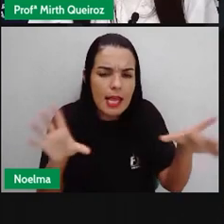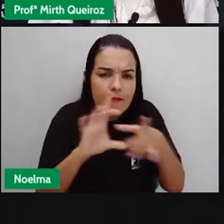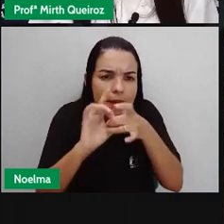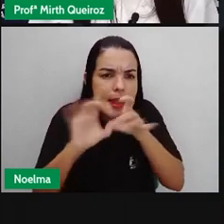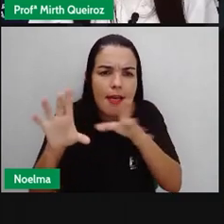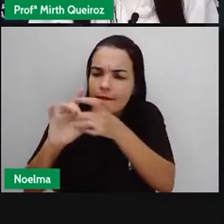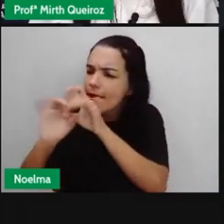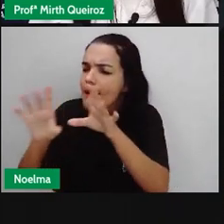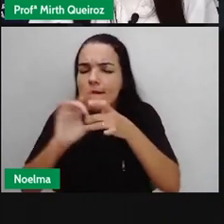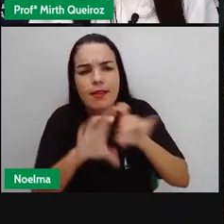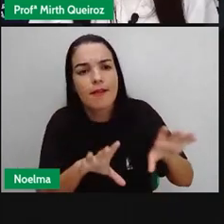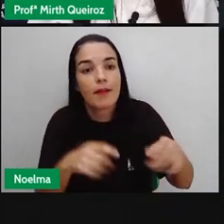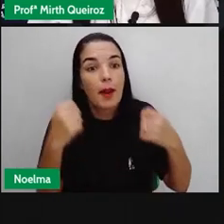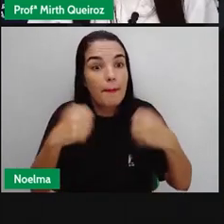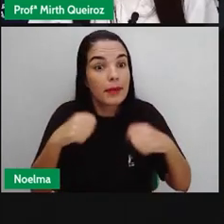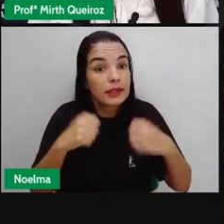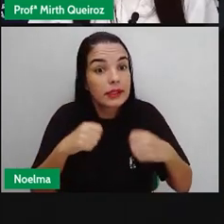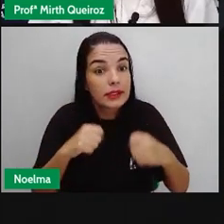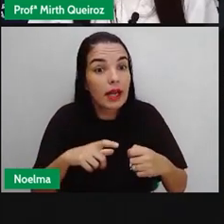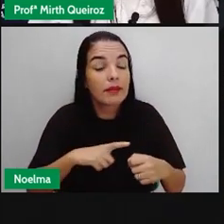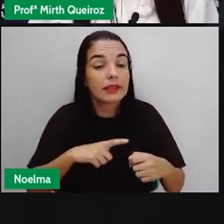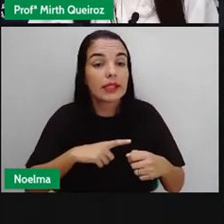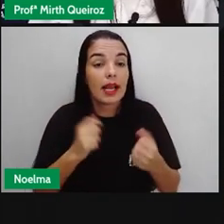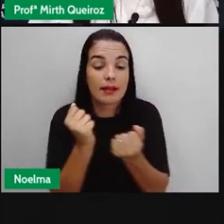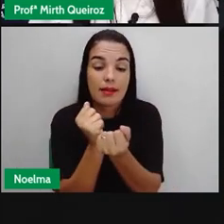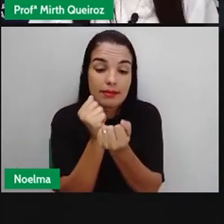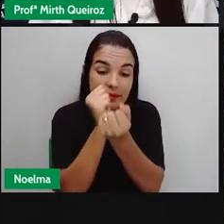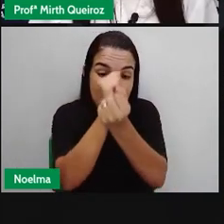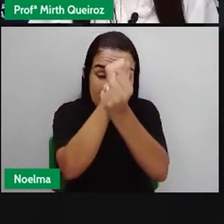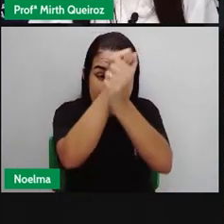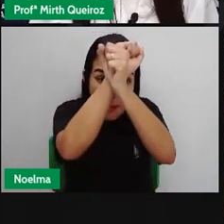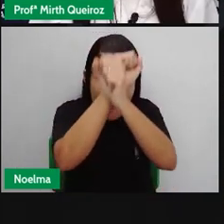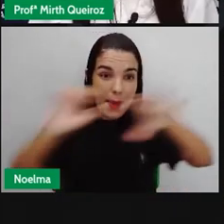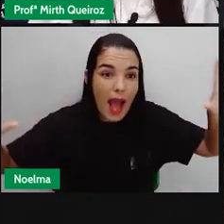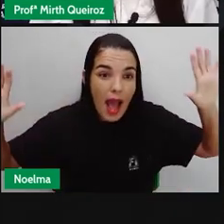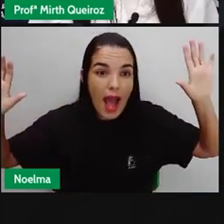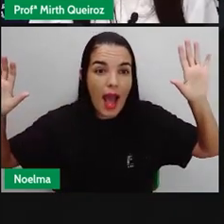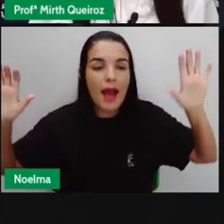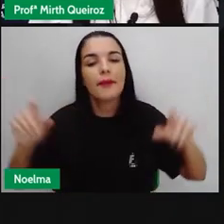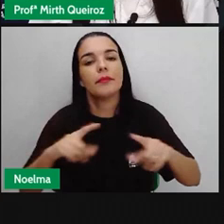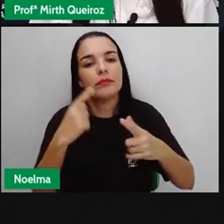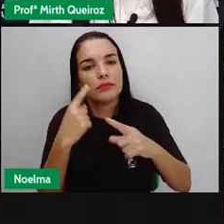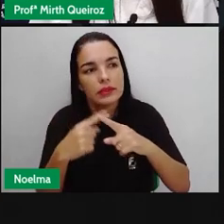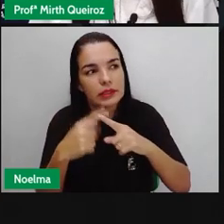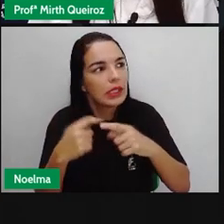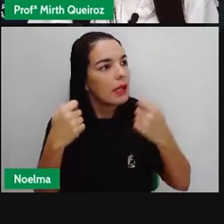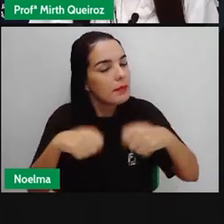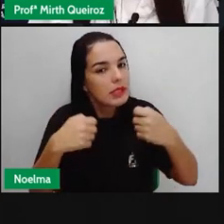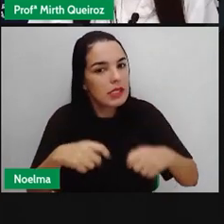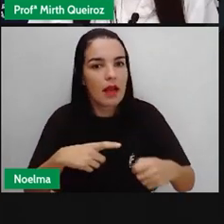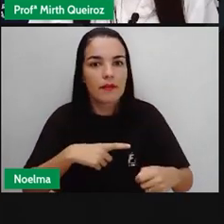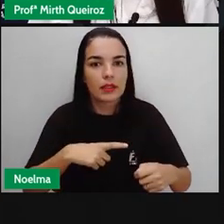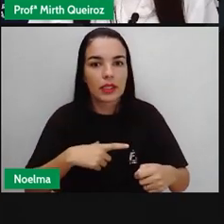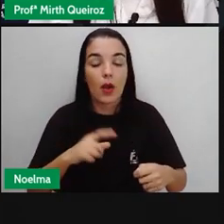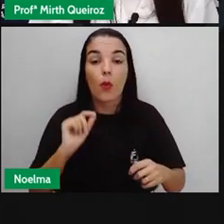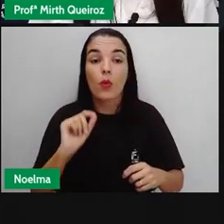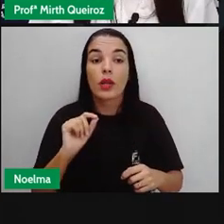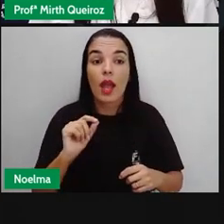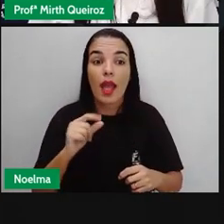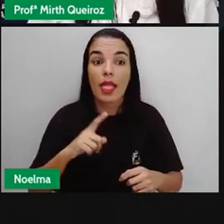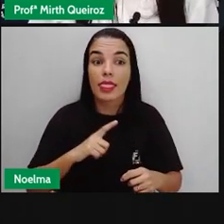1850, na abolição da escravatura, em 1888, houve uma